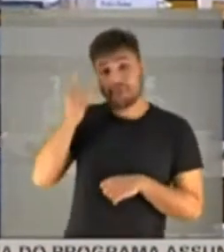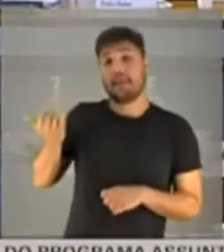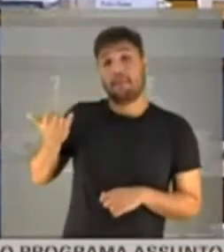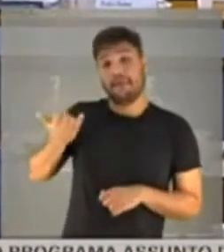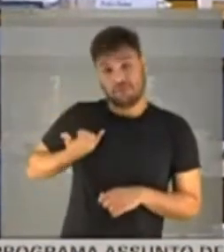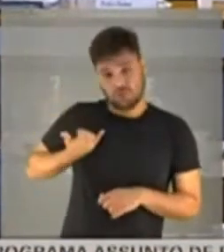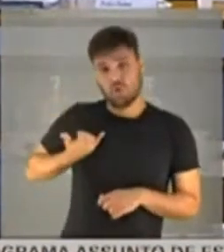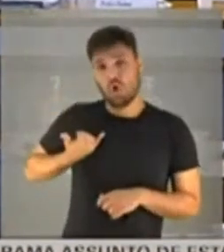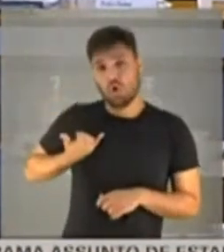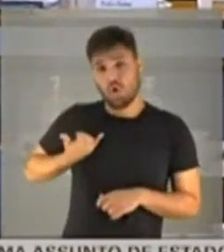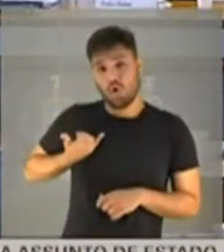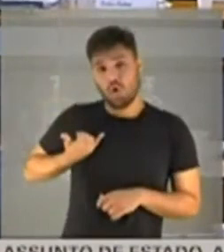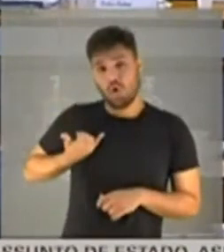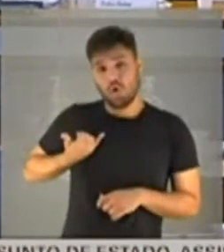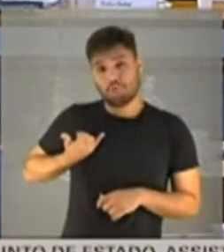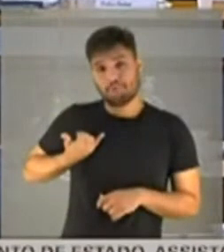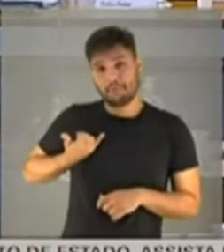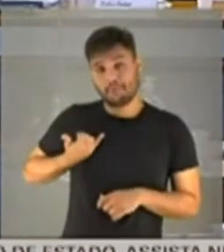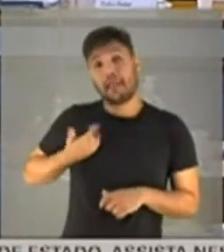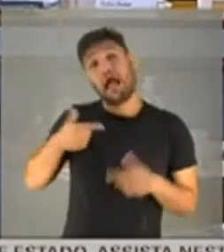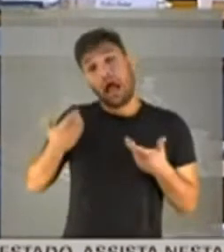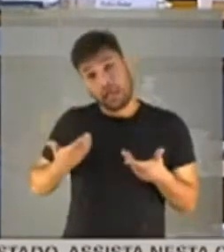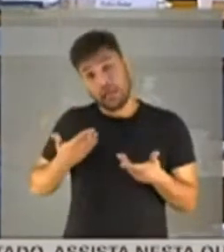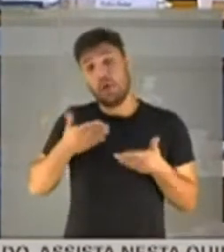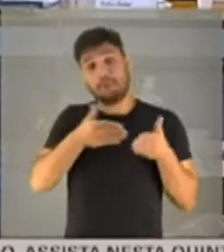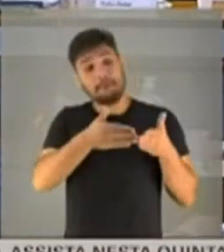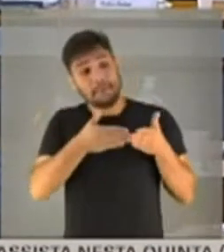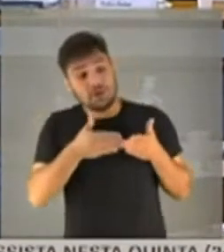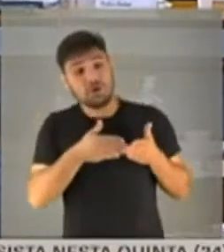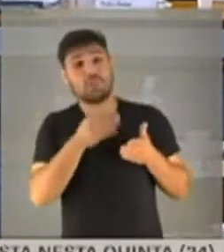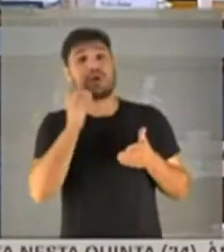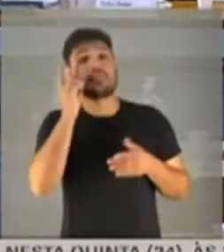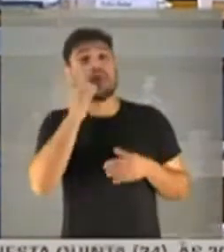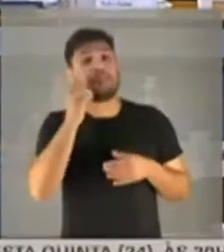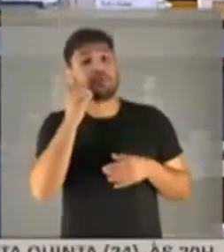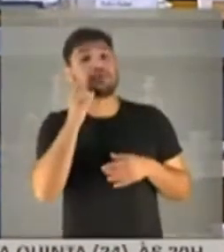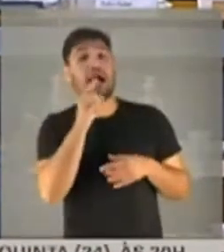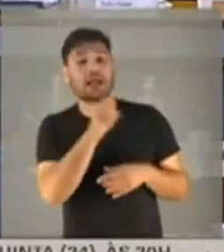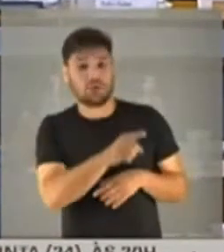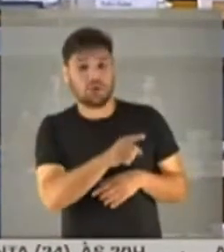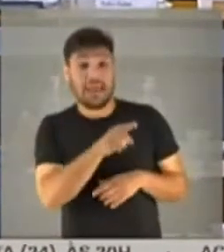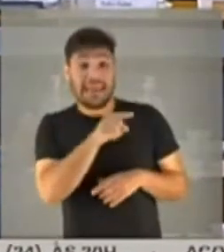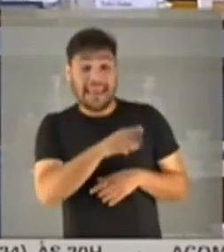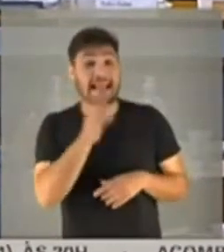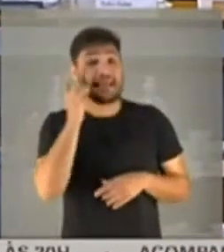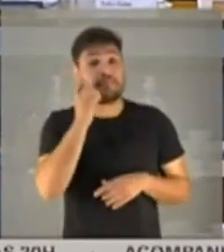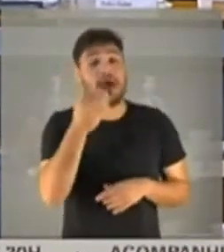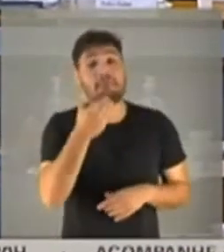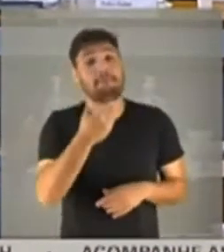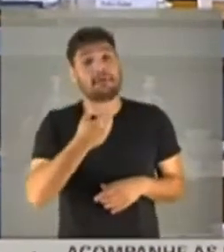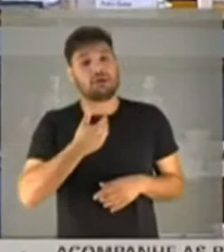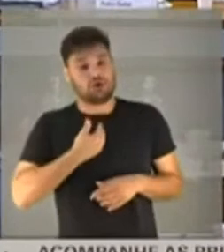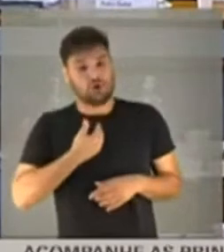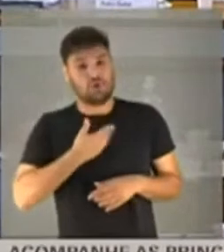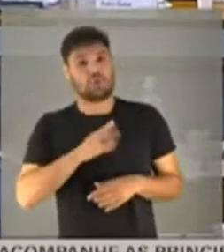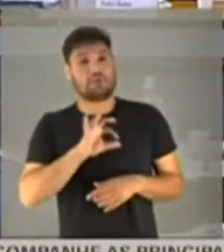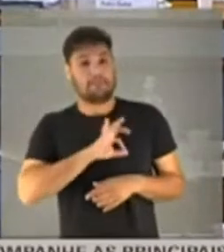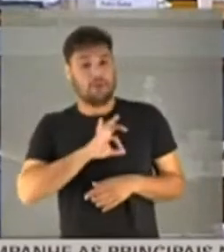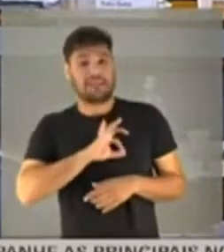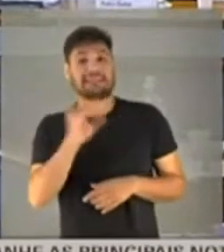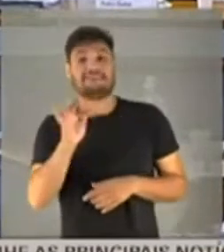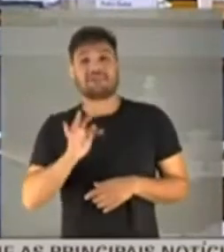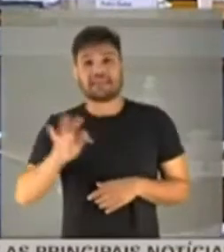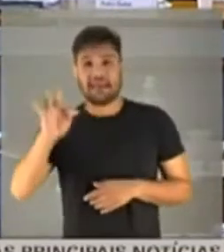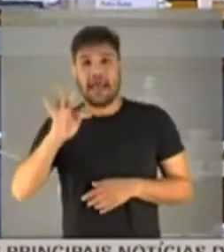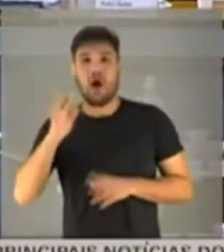para os irmãos e a família do deputado, que solicitou a CPI, e eu já encaminhei à Polícia Federal o